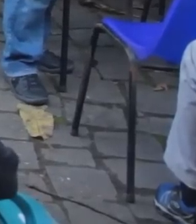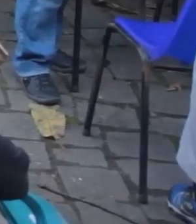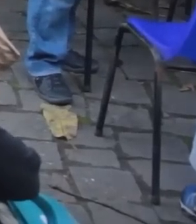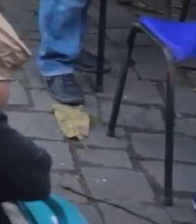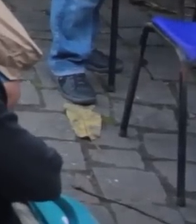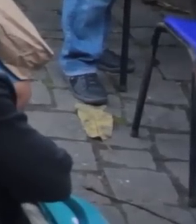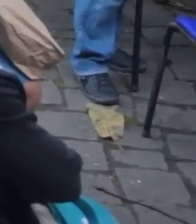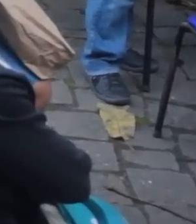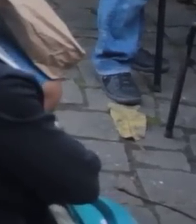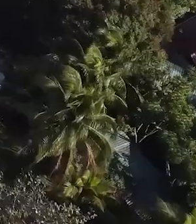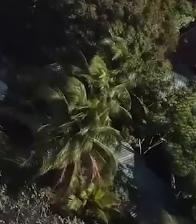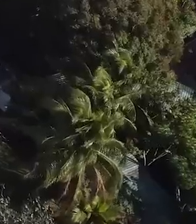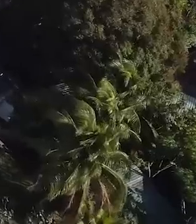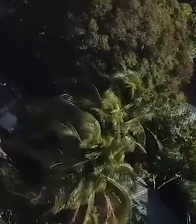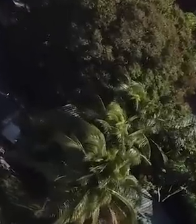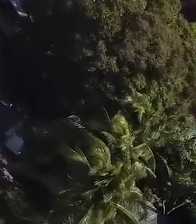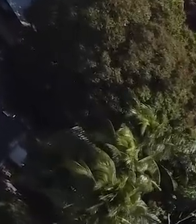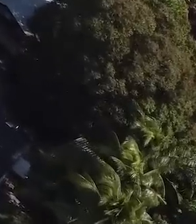Amém.